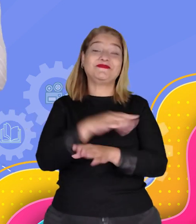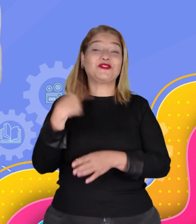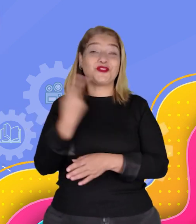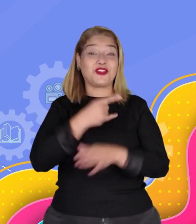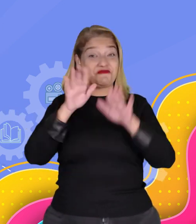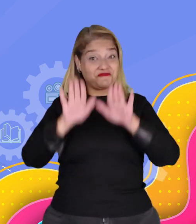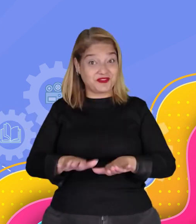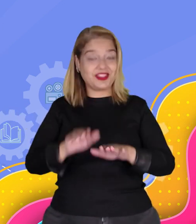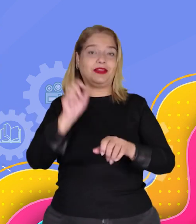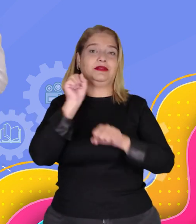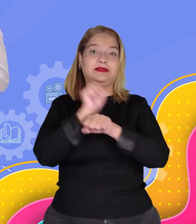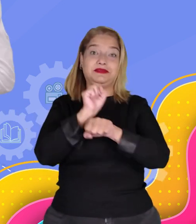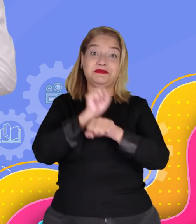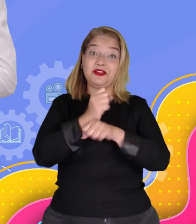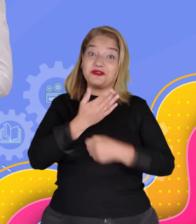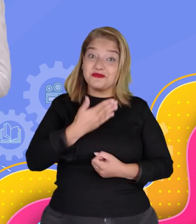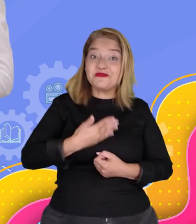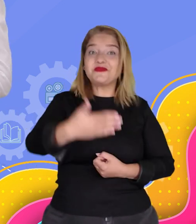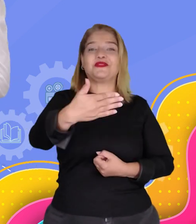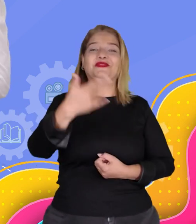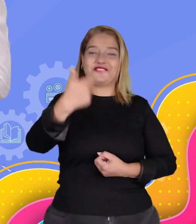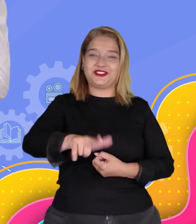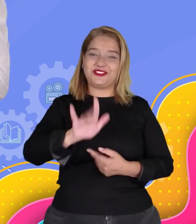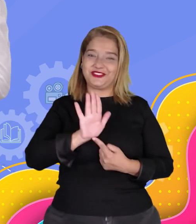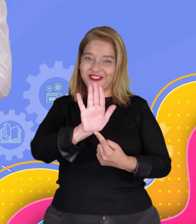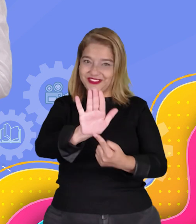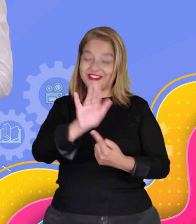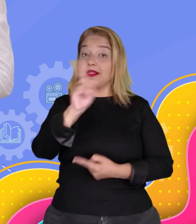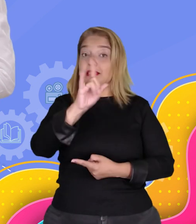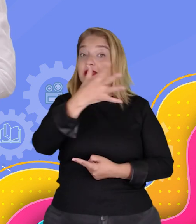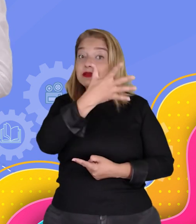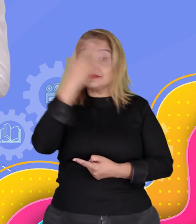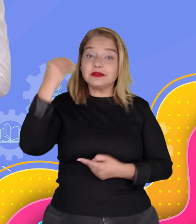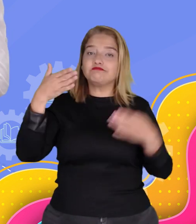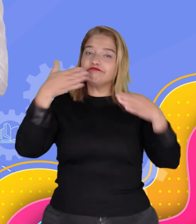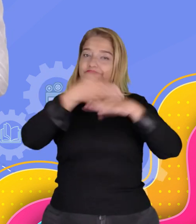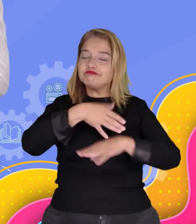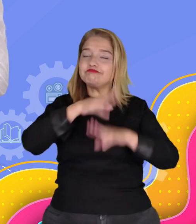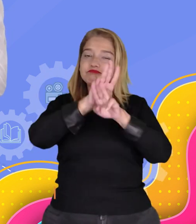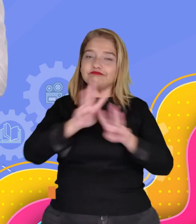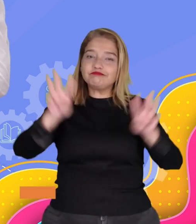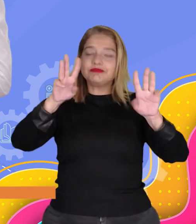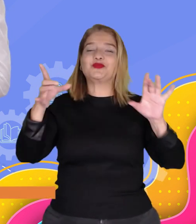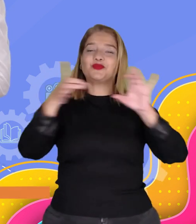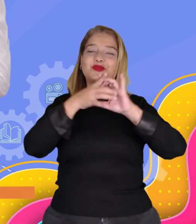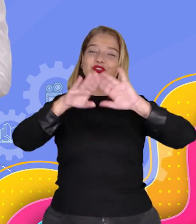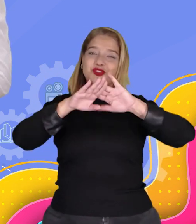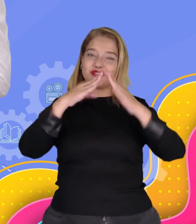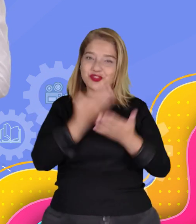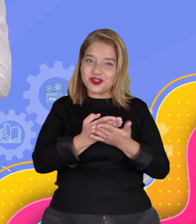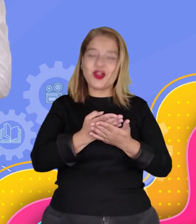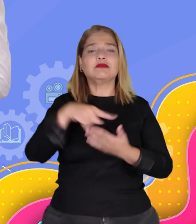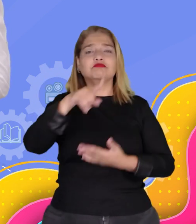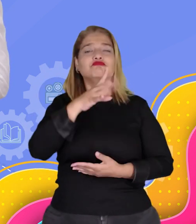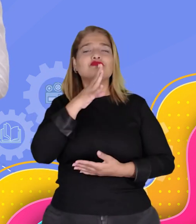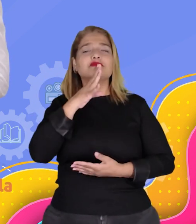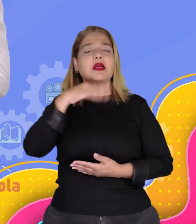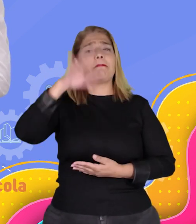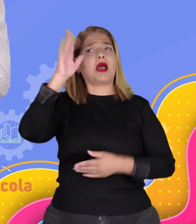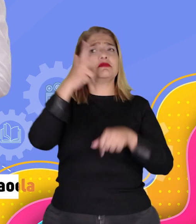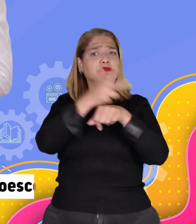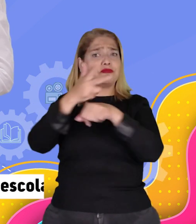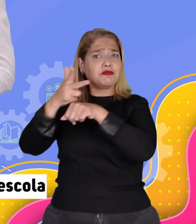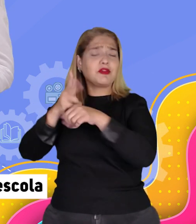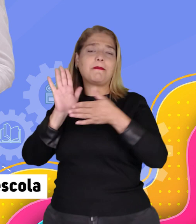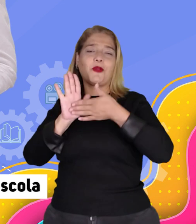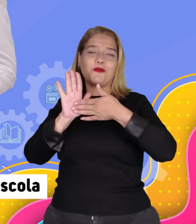e espero vocês no próximo programa. E não se esqueçam de acessar o nosso portal Conexão Escola para ter acesso a mais vídeos e